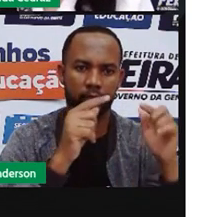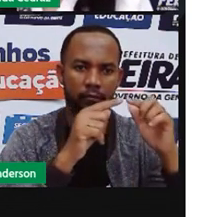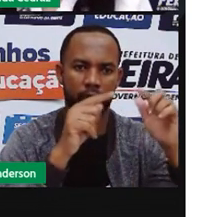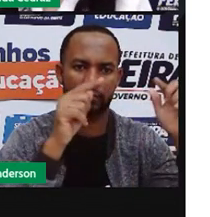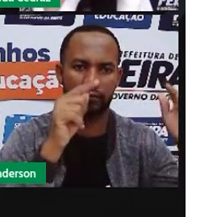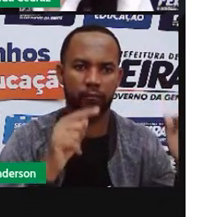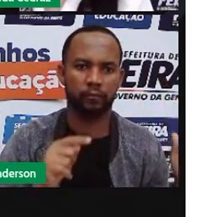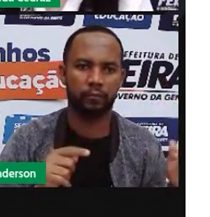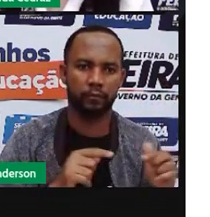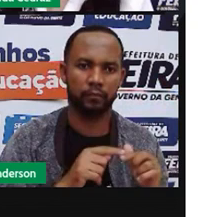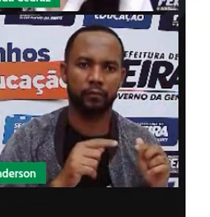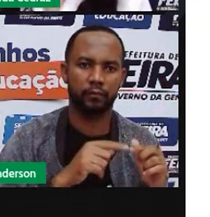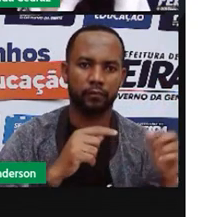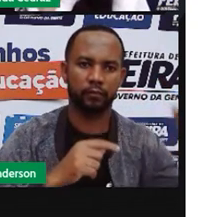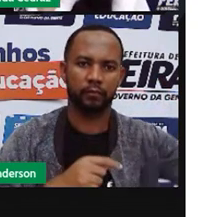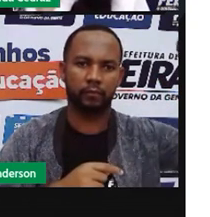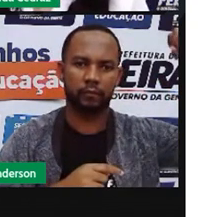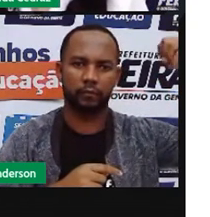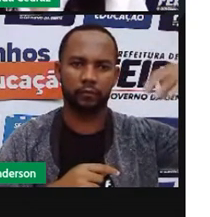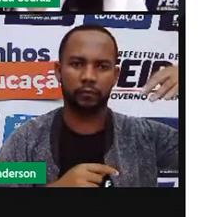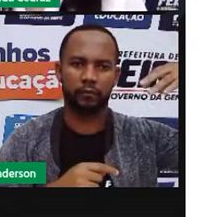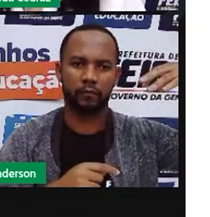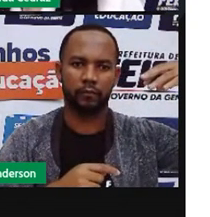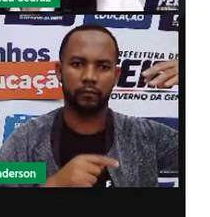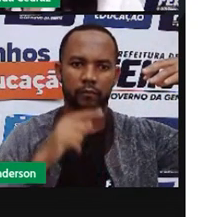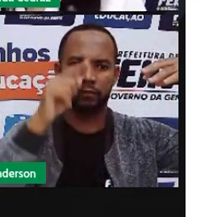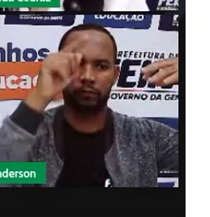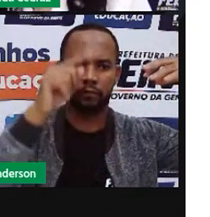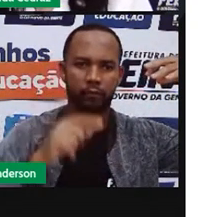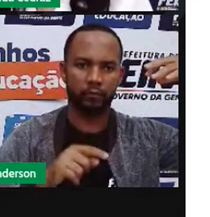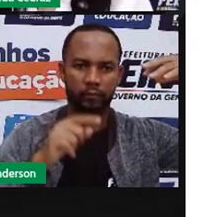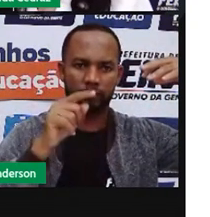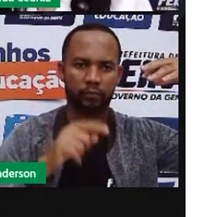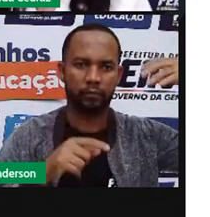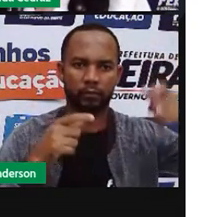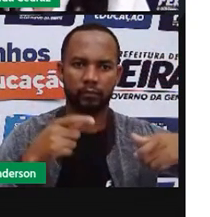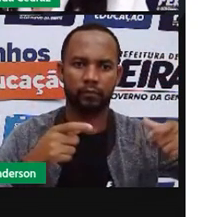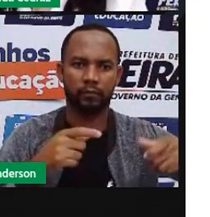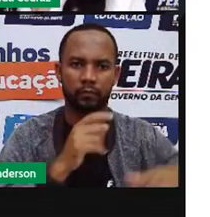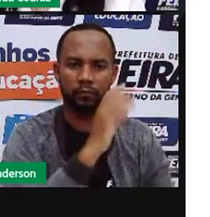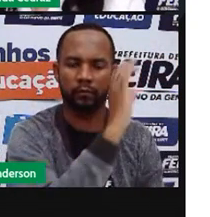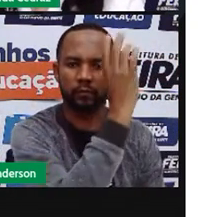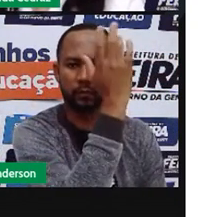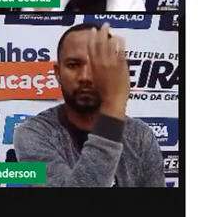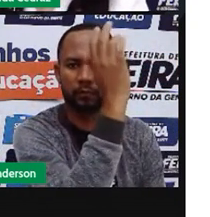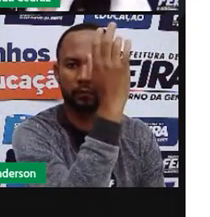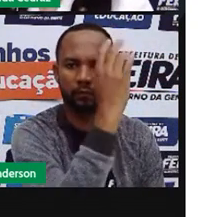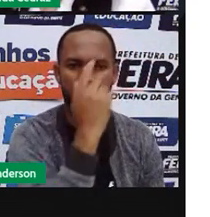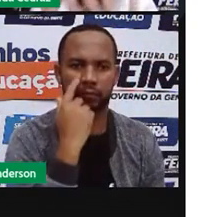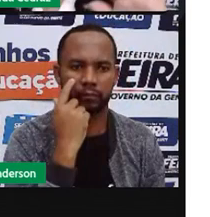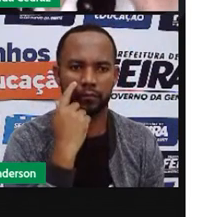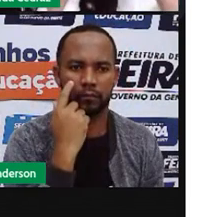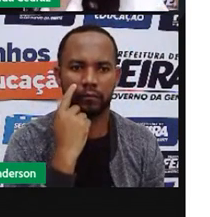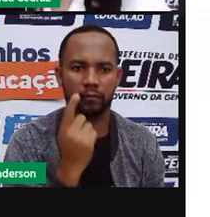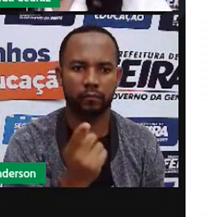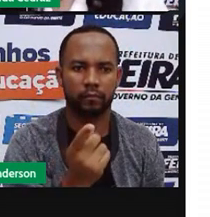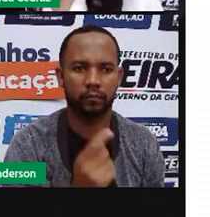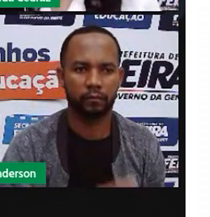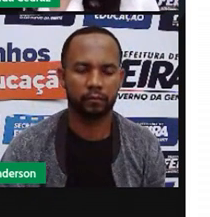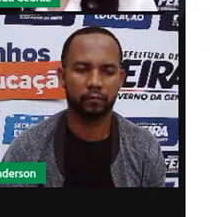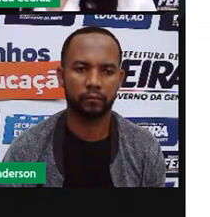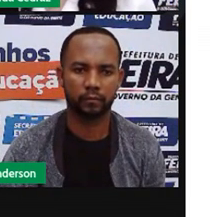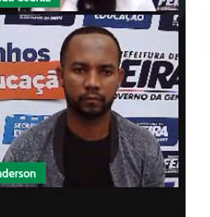o sol está iluminando o lado direito da árvore. Então, a sombra fica do lado